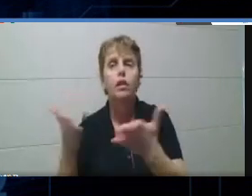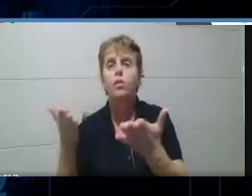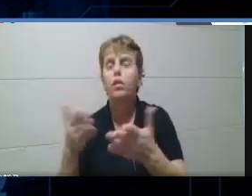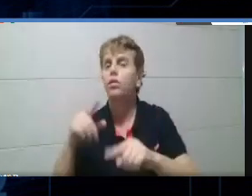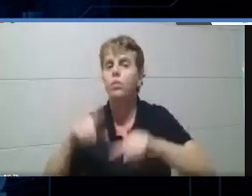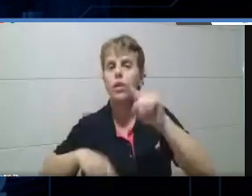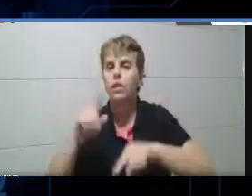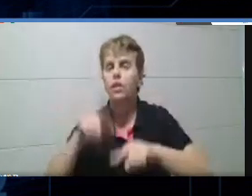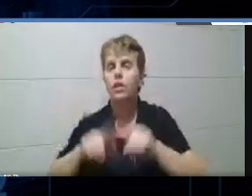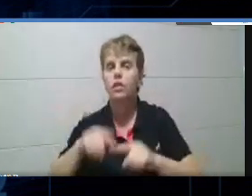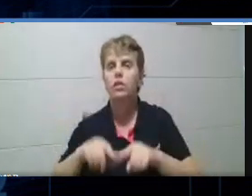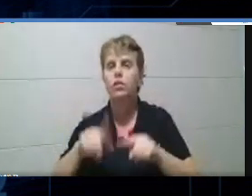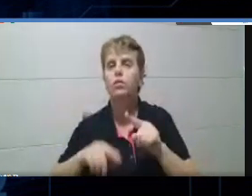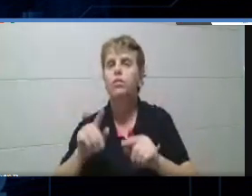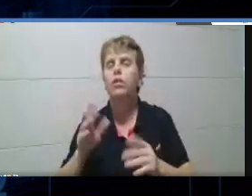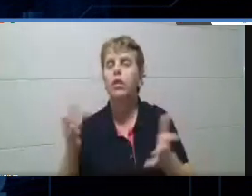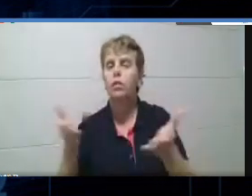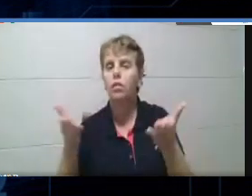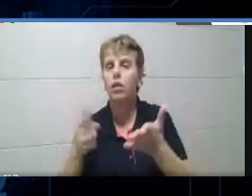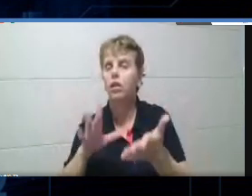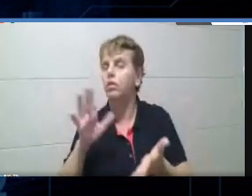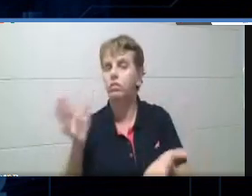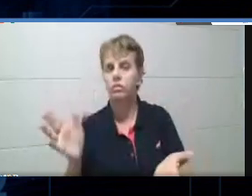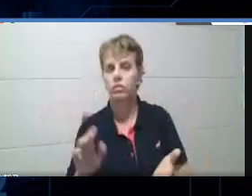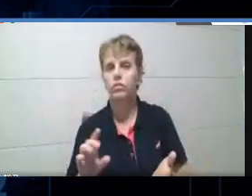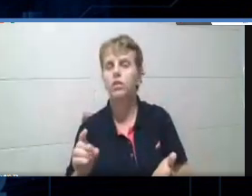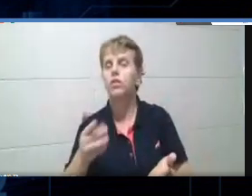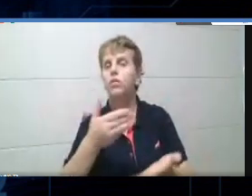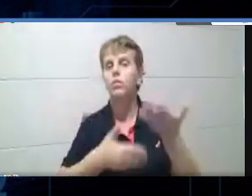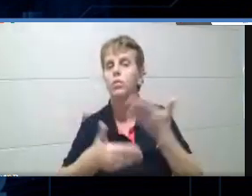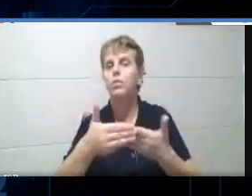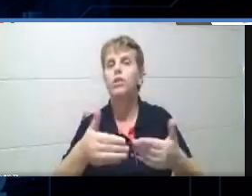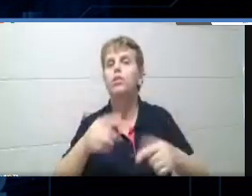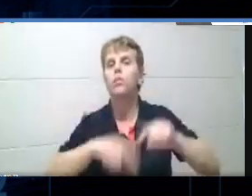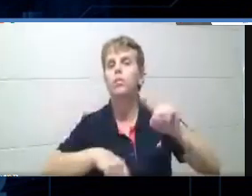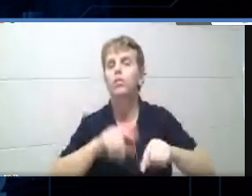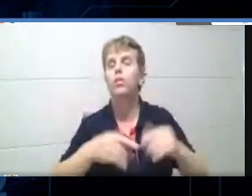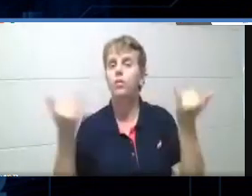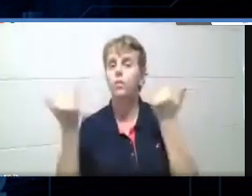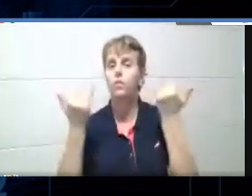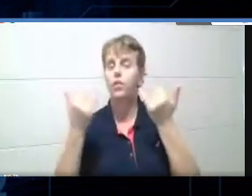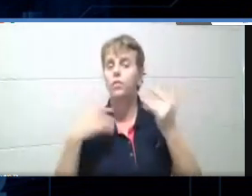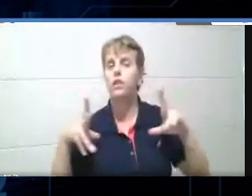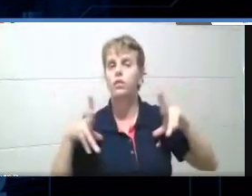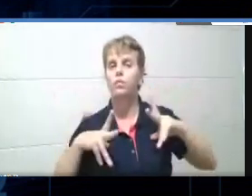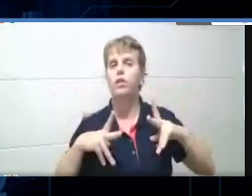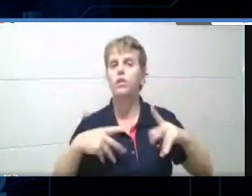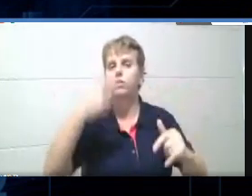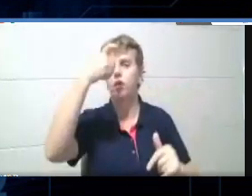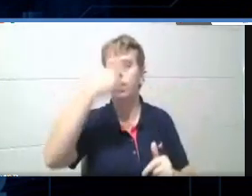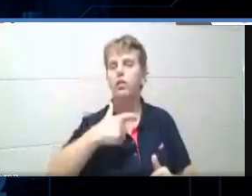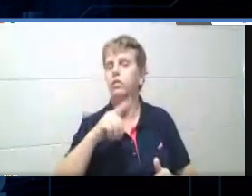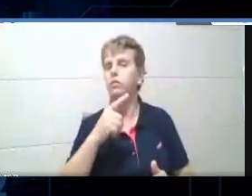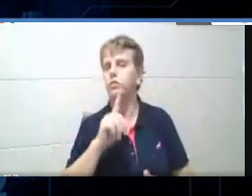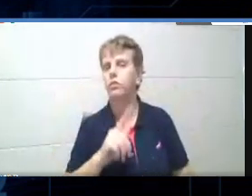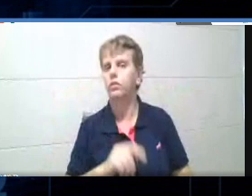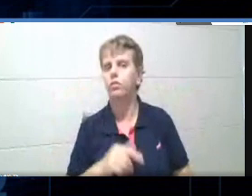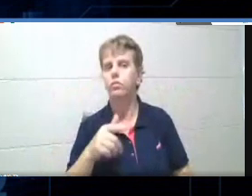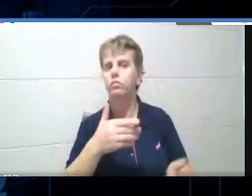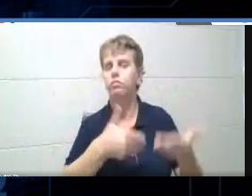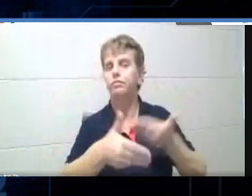tá? Então, a ideia desta ferramenta é compartilhar o material, tá? E não informações. Então, não se preocupem com isso, tá?